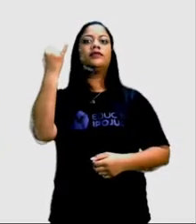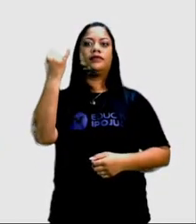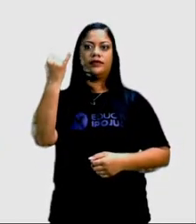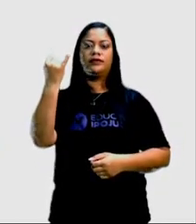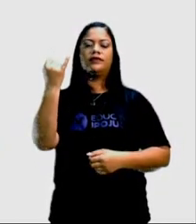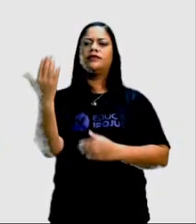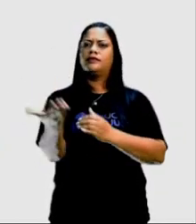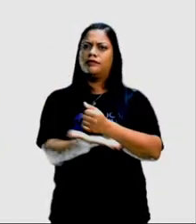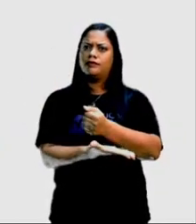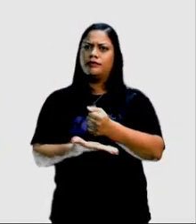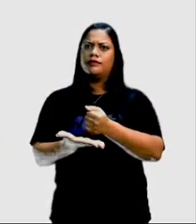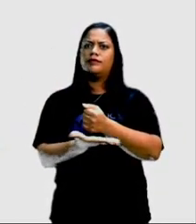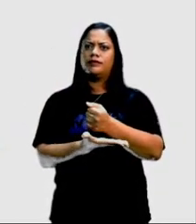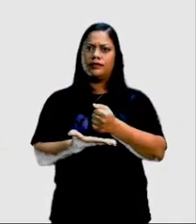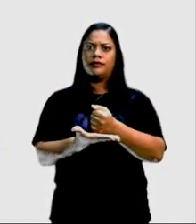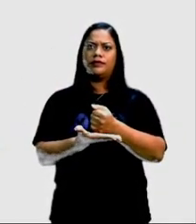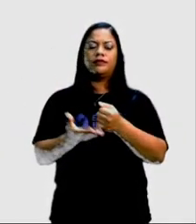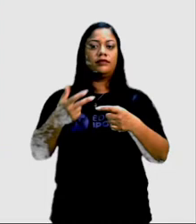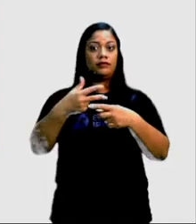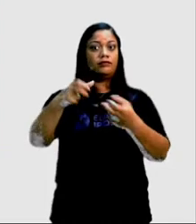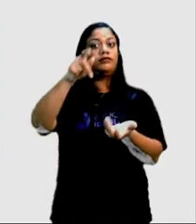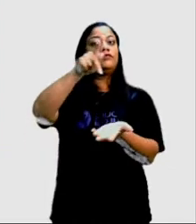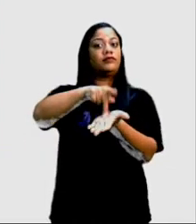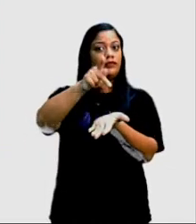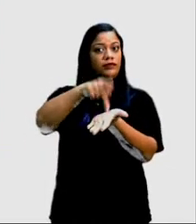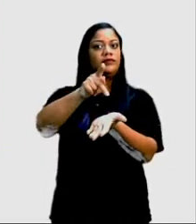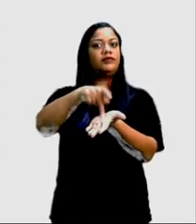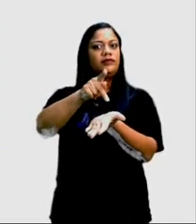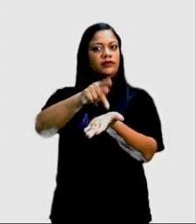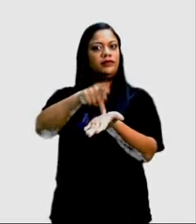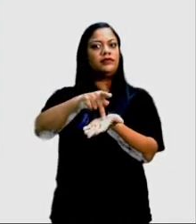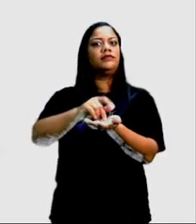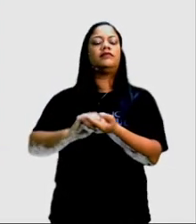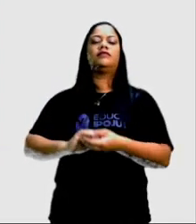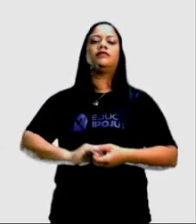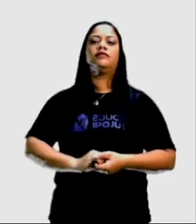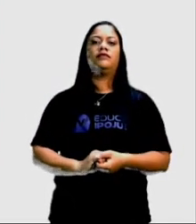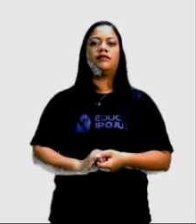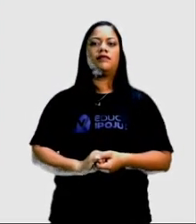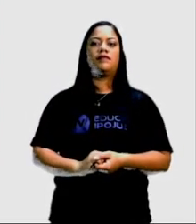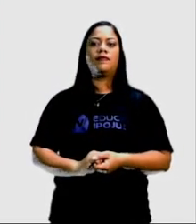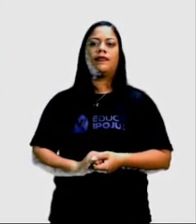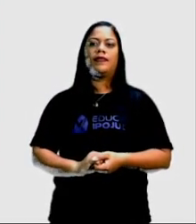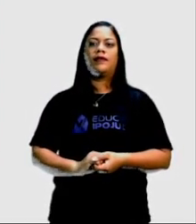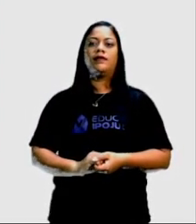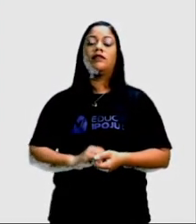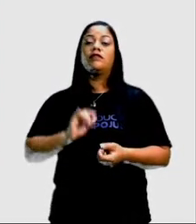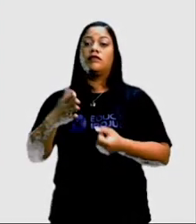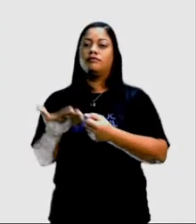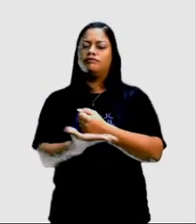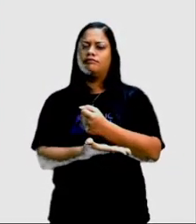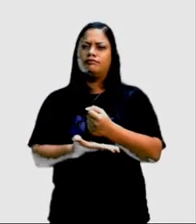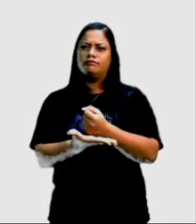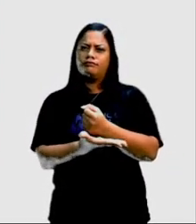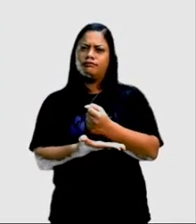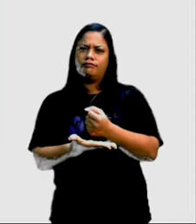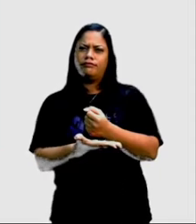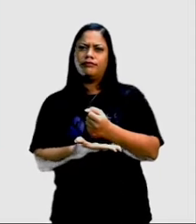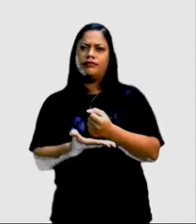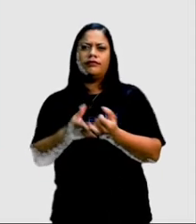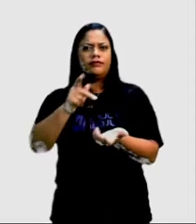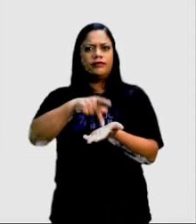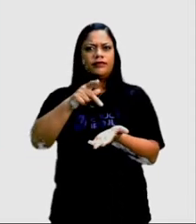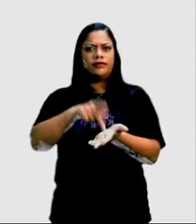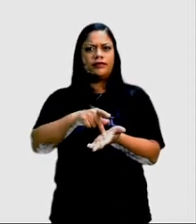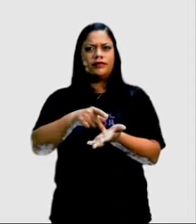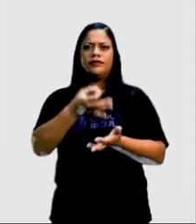sejam baseados em fatos reais, verídicos. É apenas com os fatos que se consegue ter argumentos